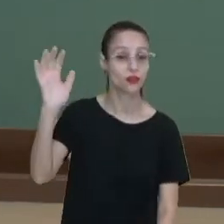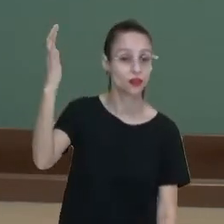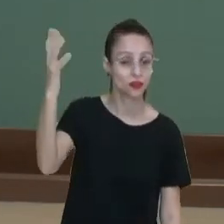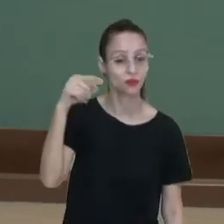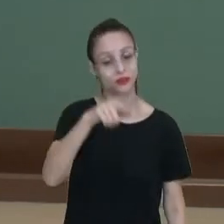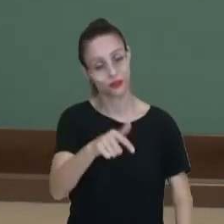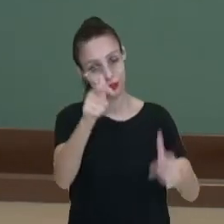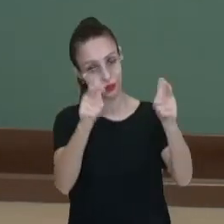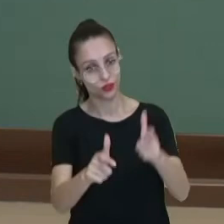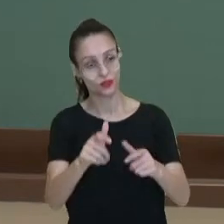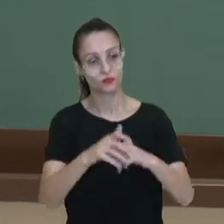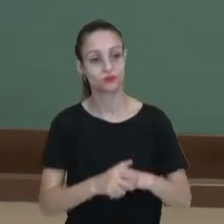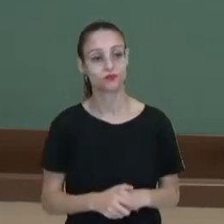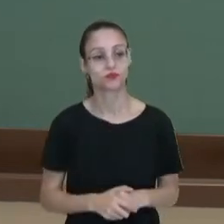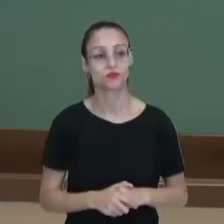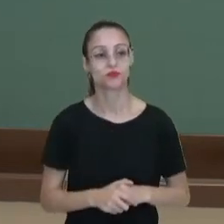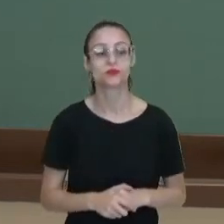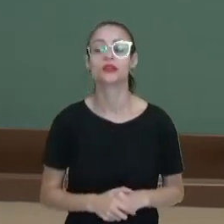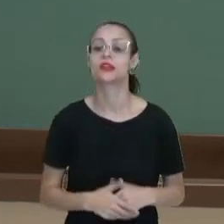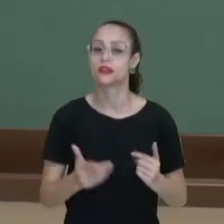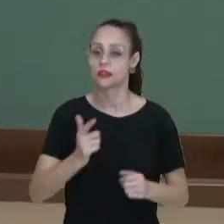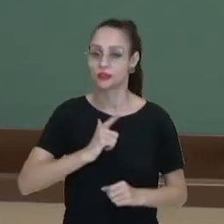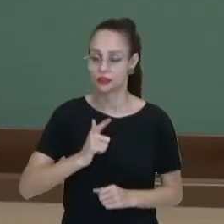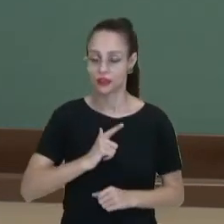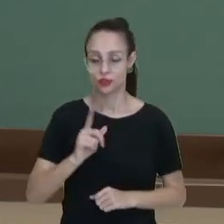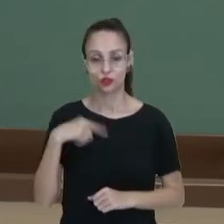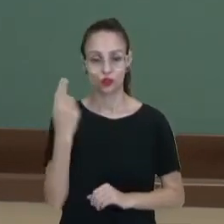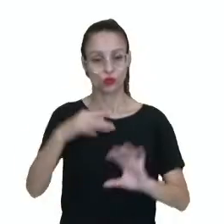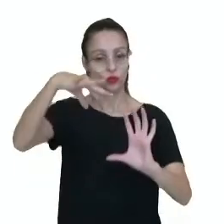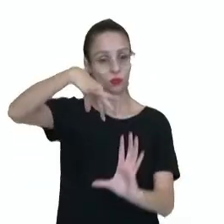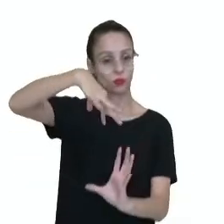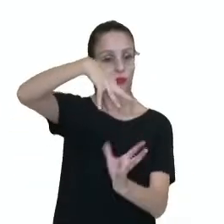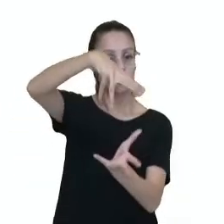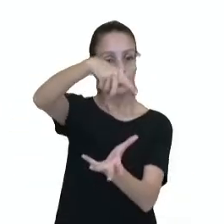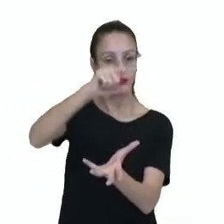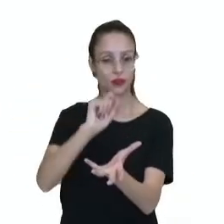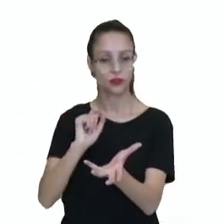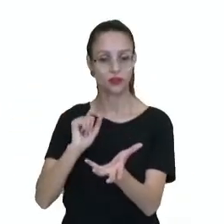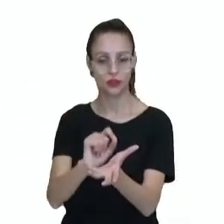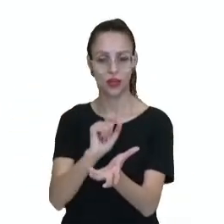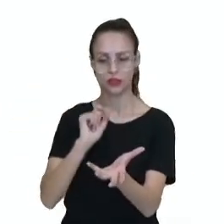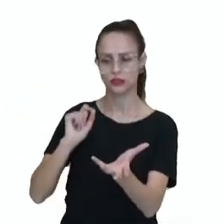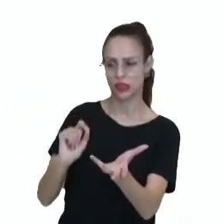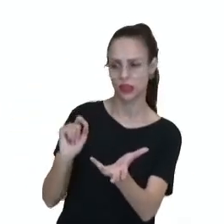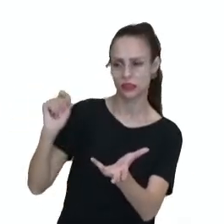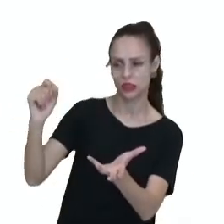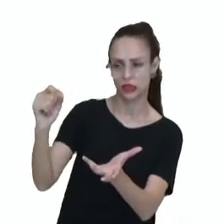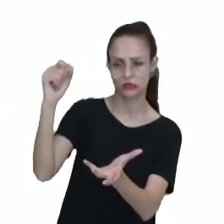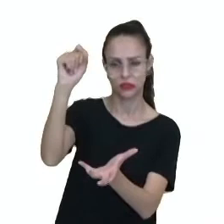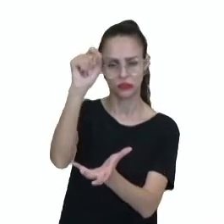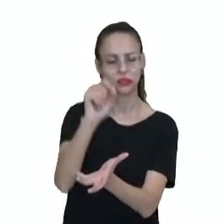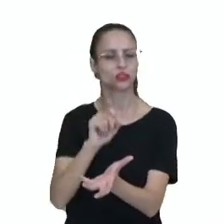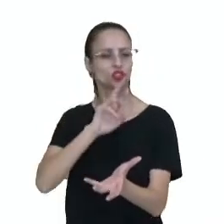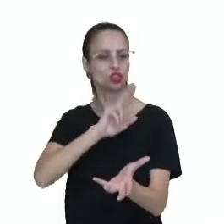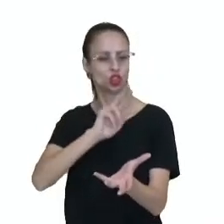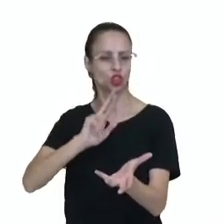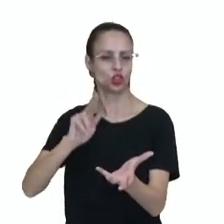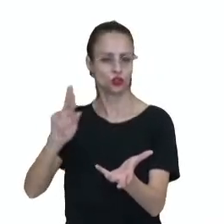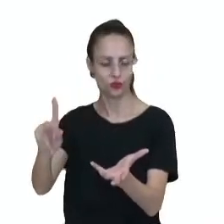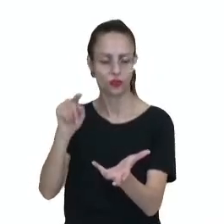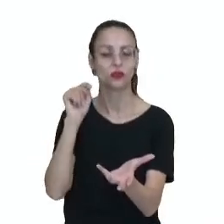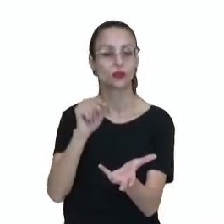dessa região. Então, nós temos aqui o nosso planeta, com várias localidades diferentes, que apresentam